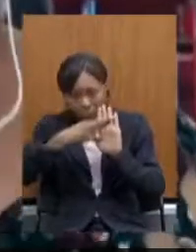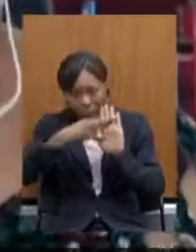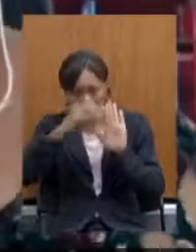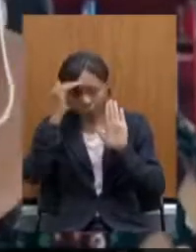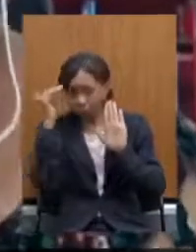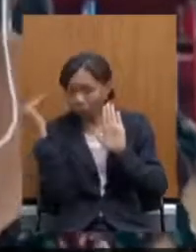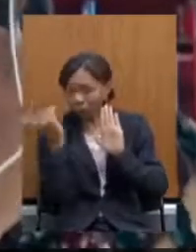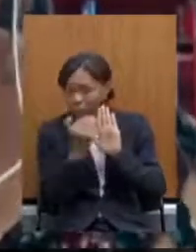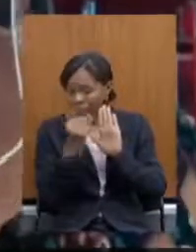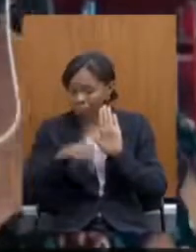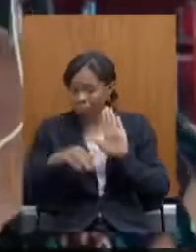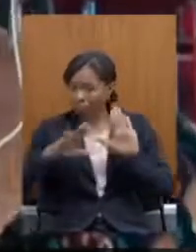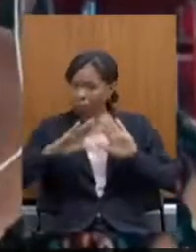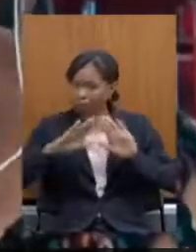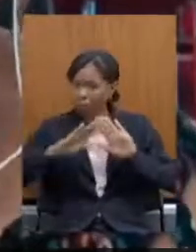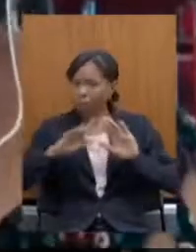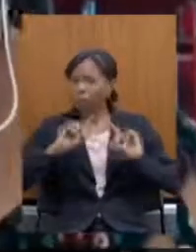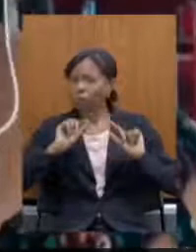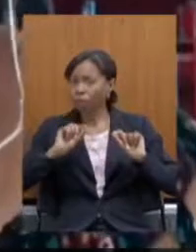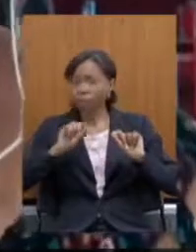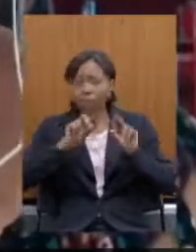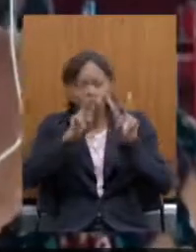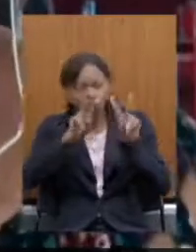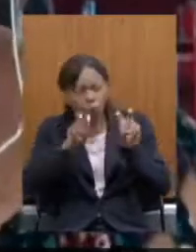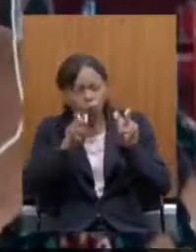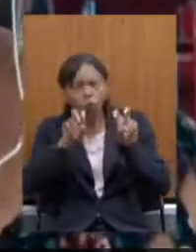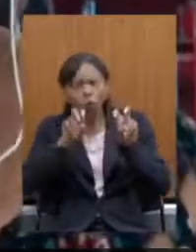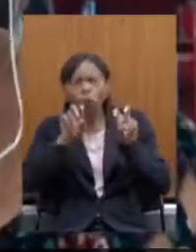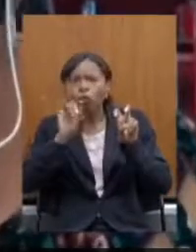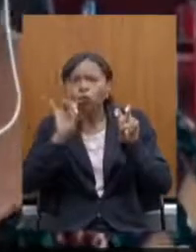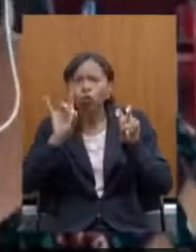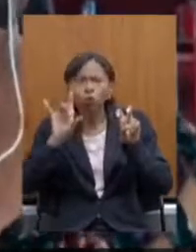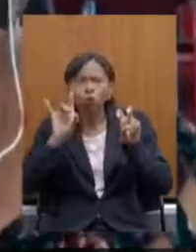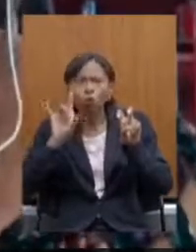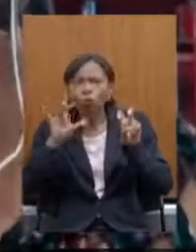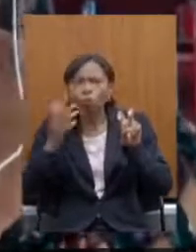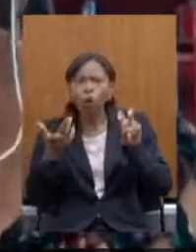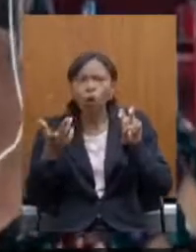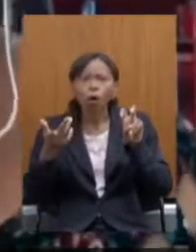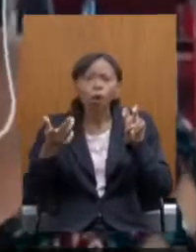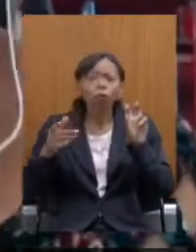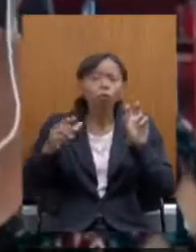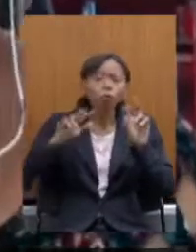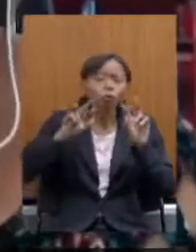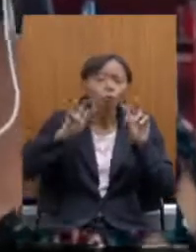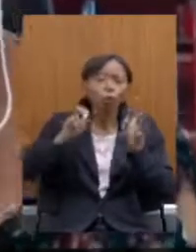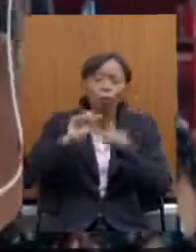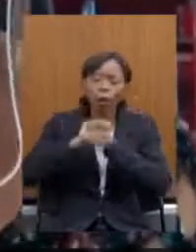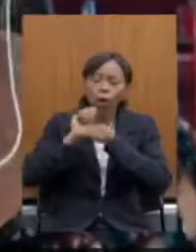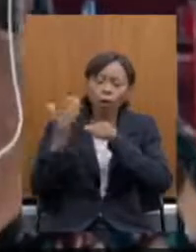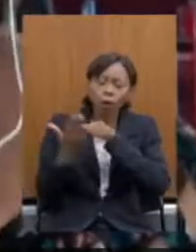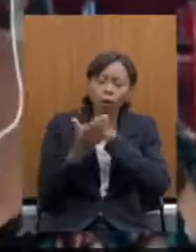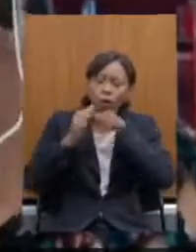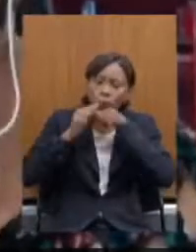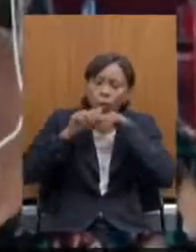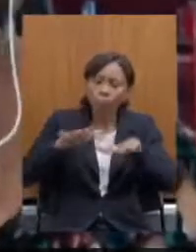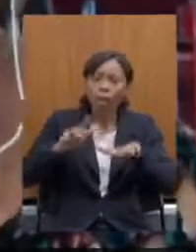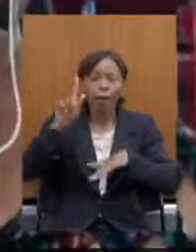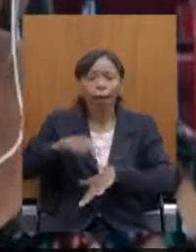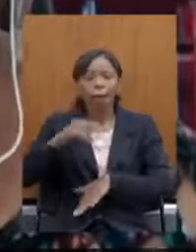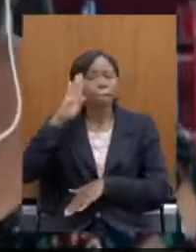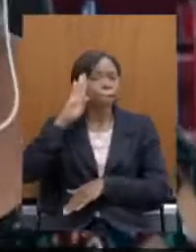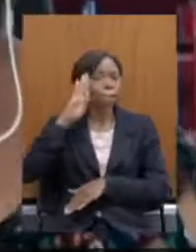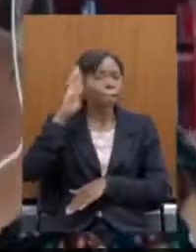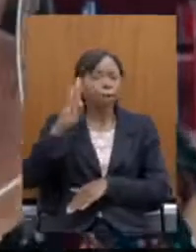que é somente discutir assuntos que tratam da questão da pandemia essa é a principal questão